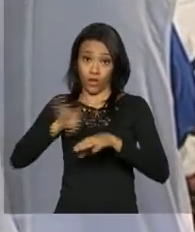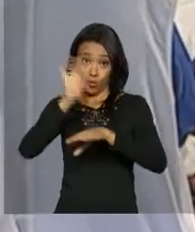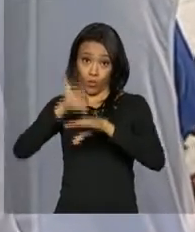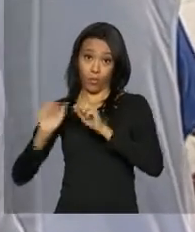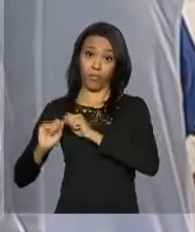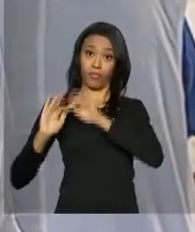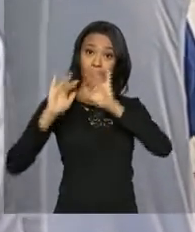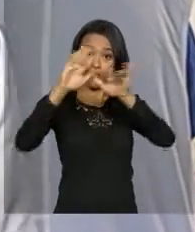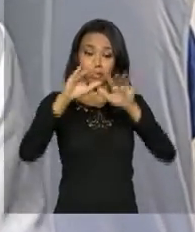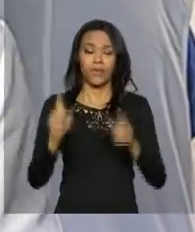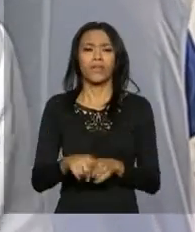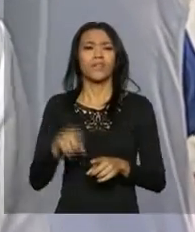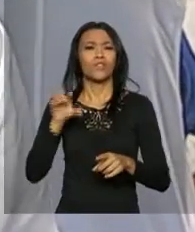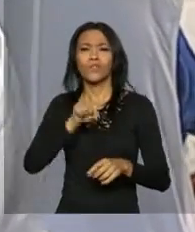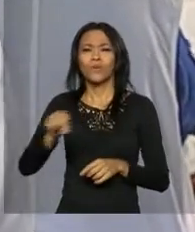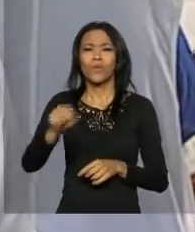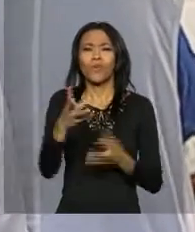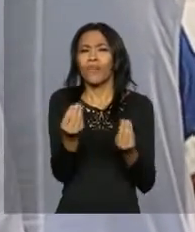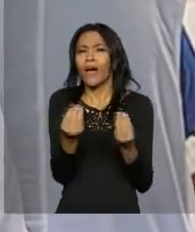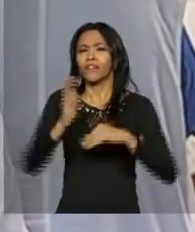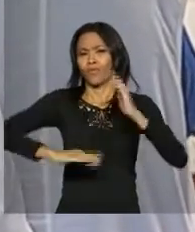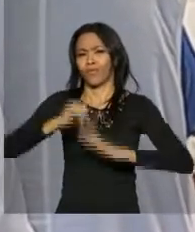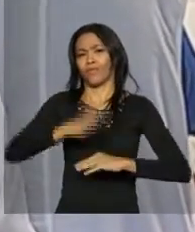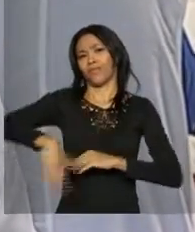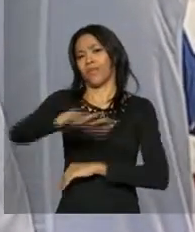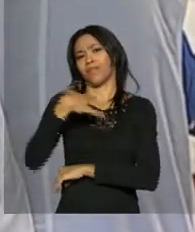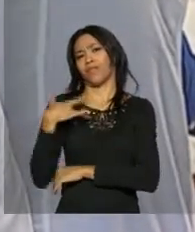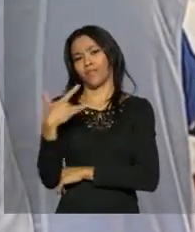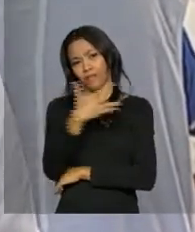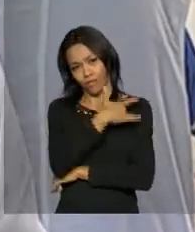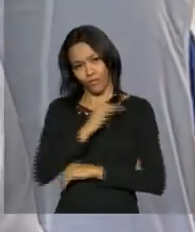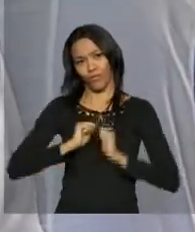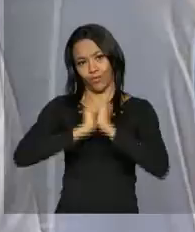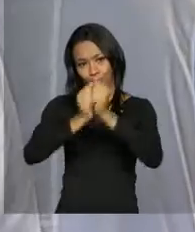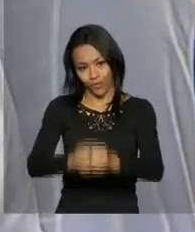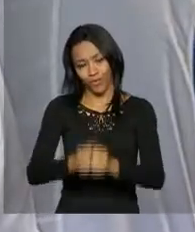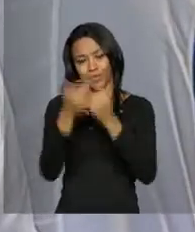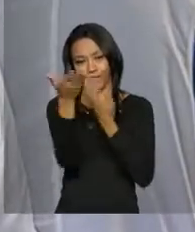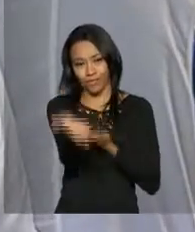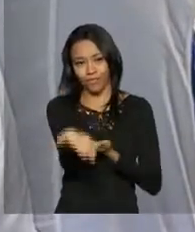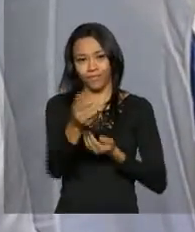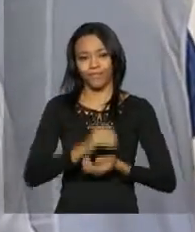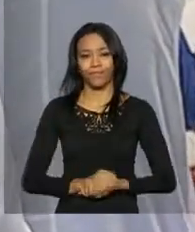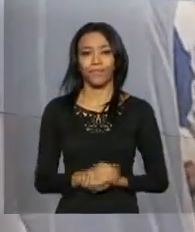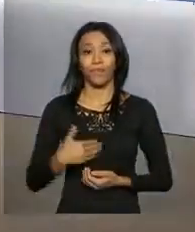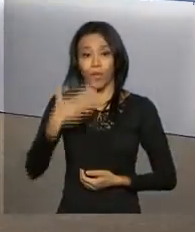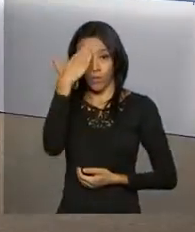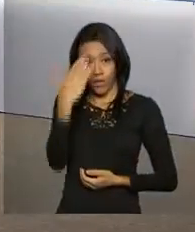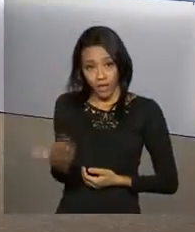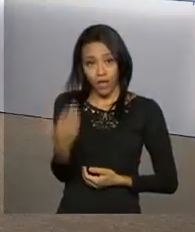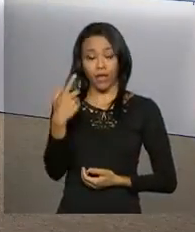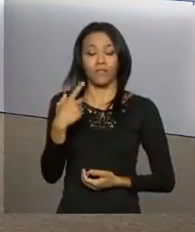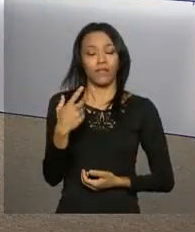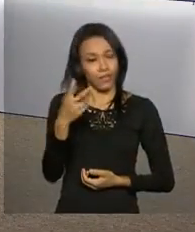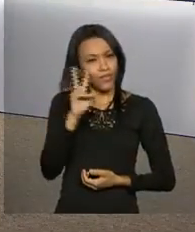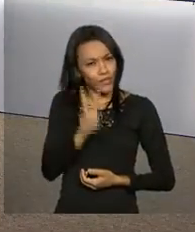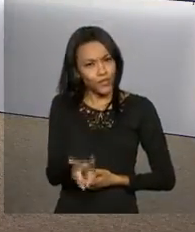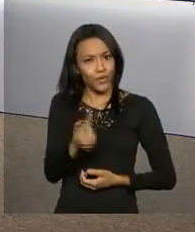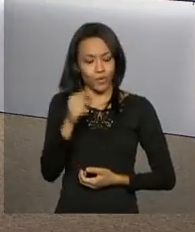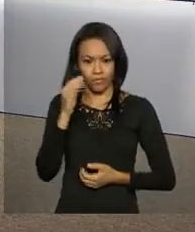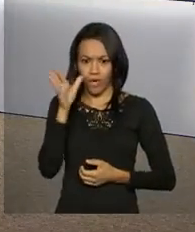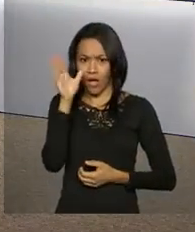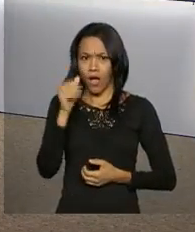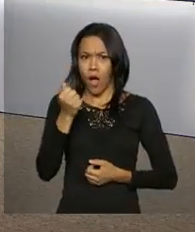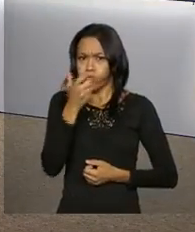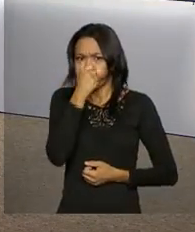são 979 agentes comunitários de saúde envolvidos nessa tarefa. É com você, Jaime. Tá isso, obrigado. A gente viu aí o auditório